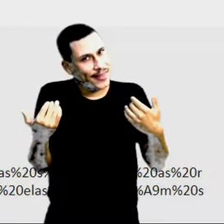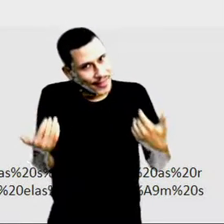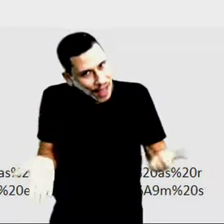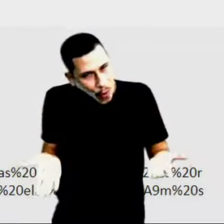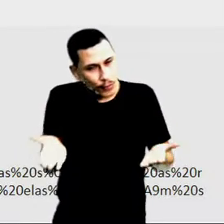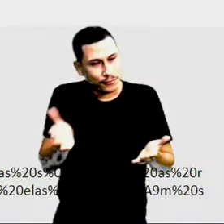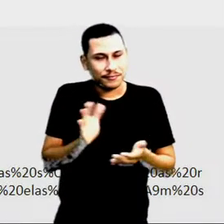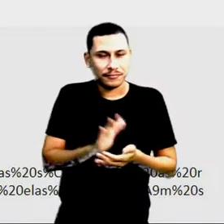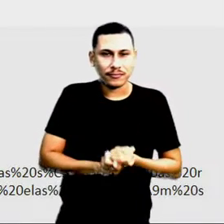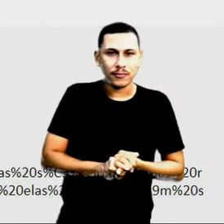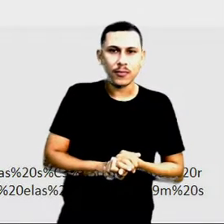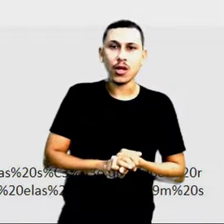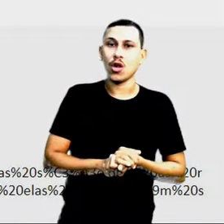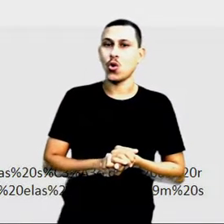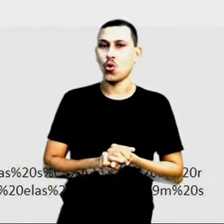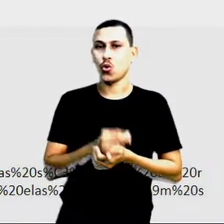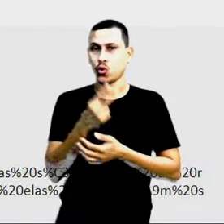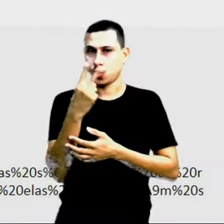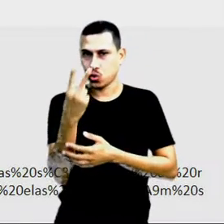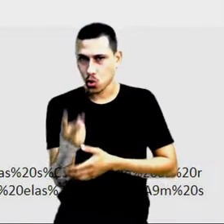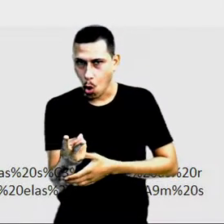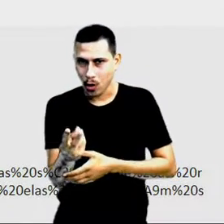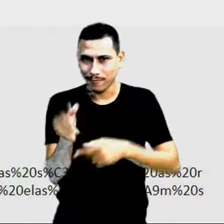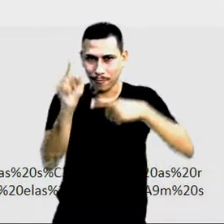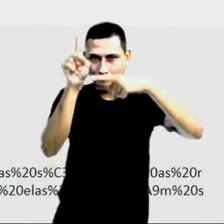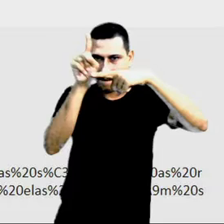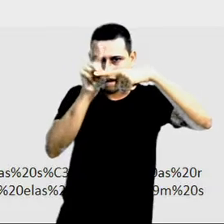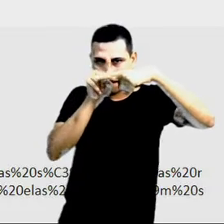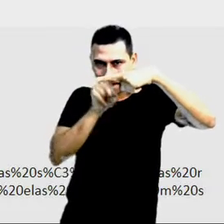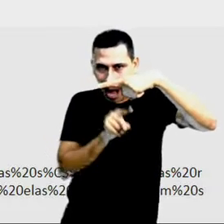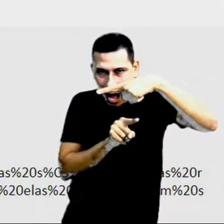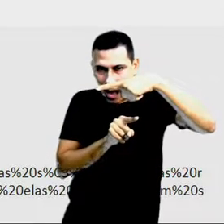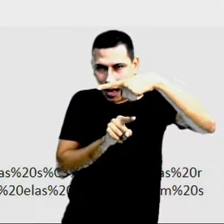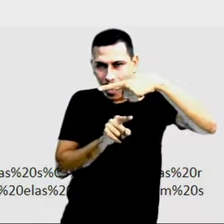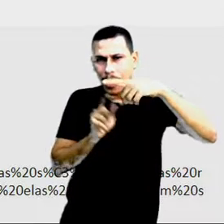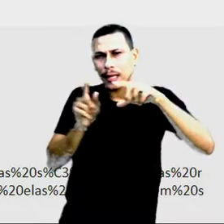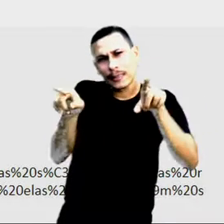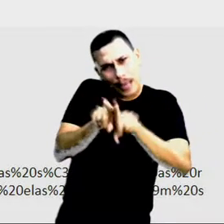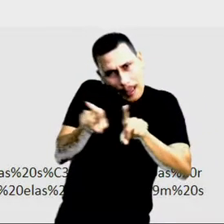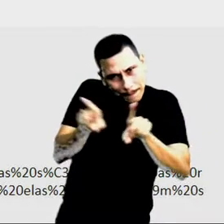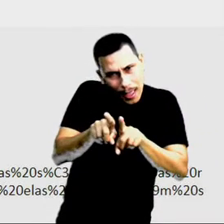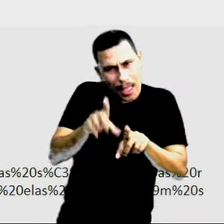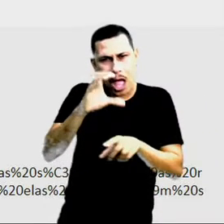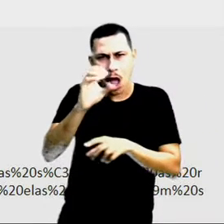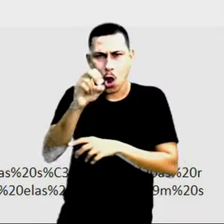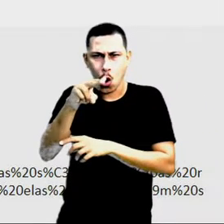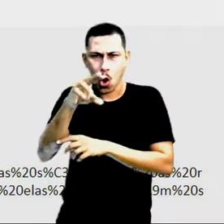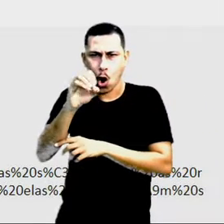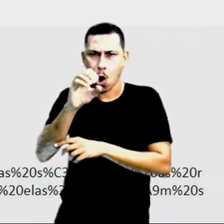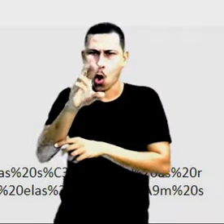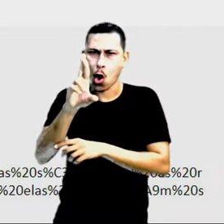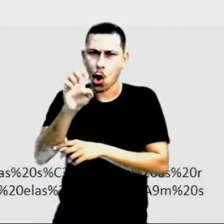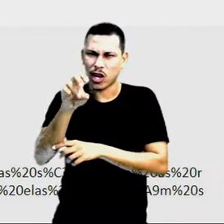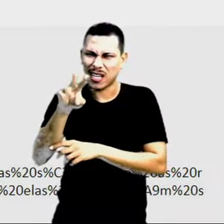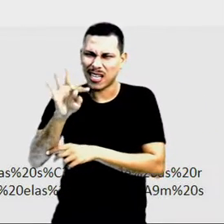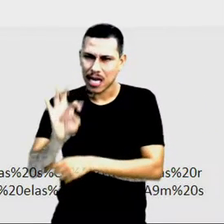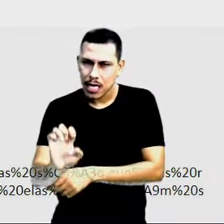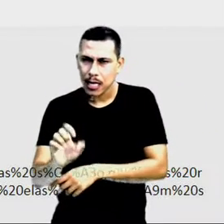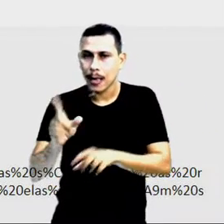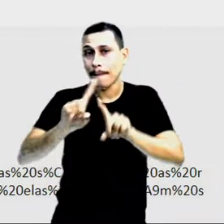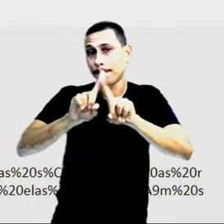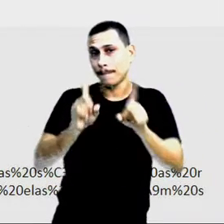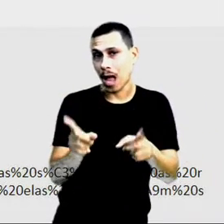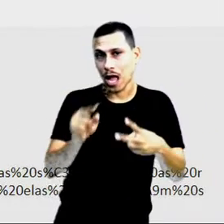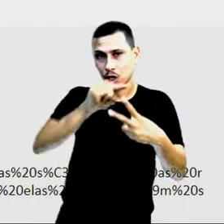Portanto, sempre que duas retas são perpendiculares, elas também são concorrentes. No entanto, nem sempre as